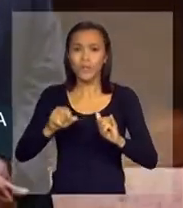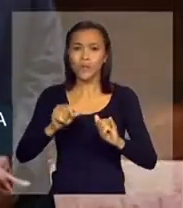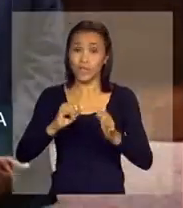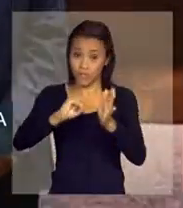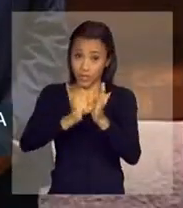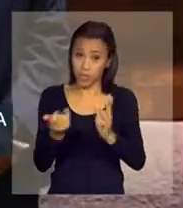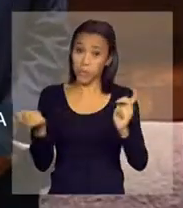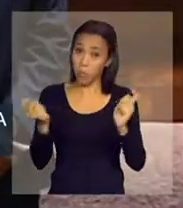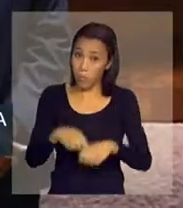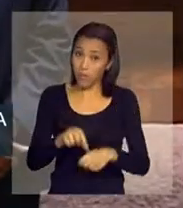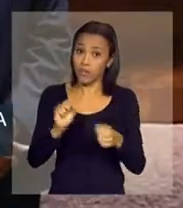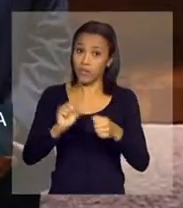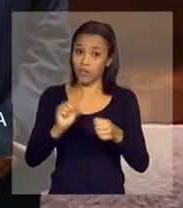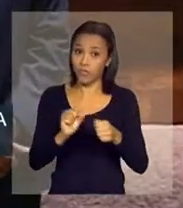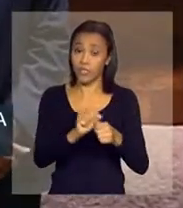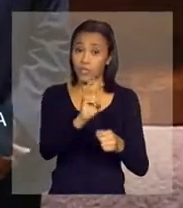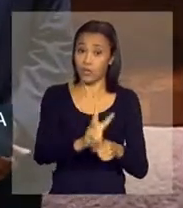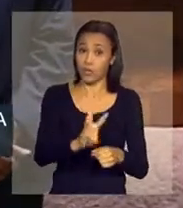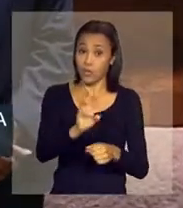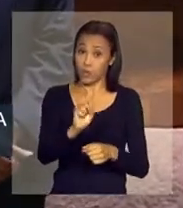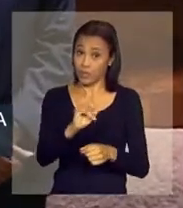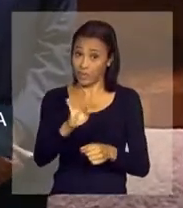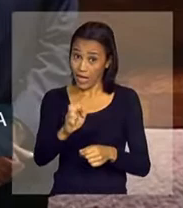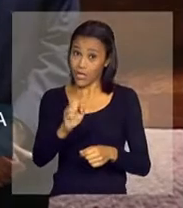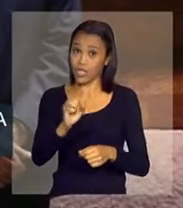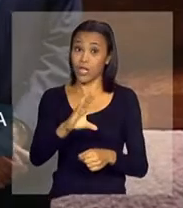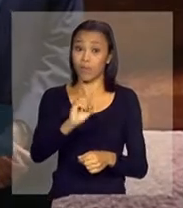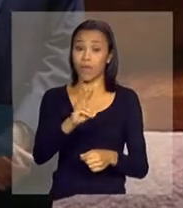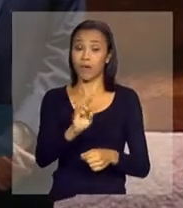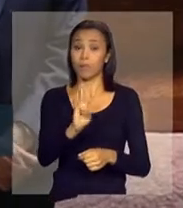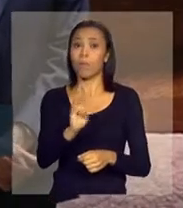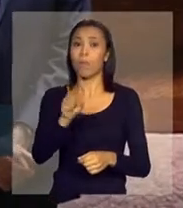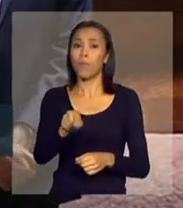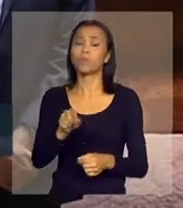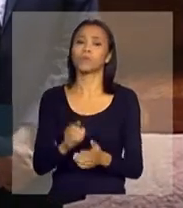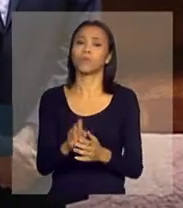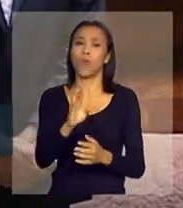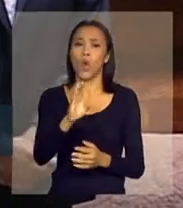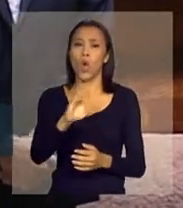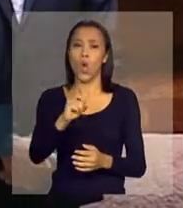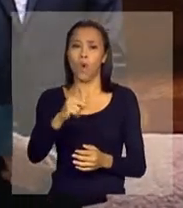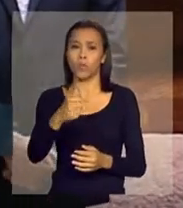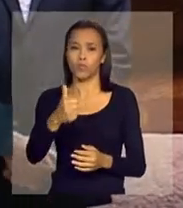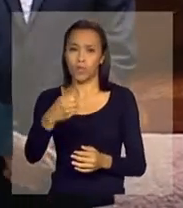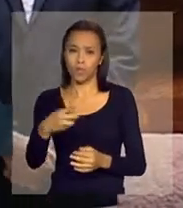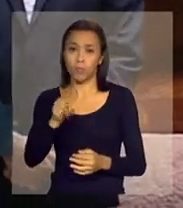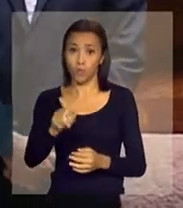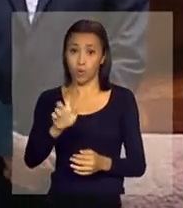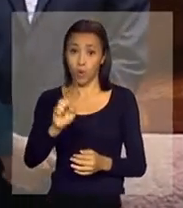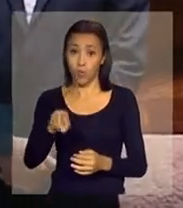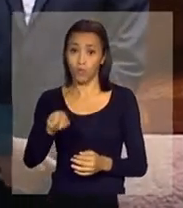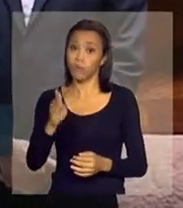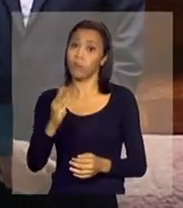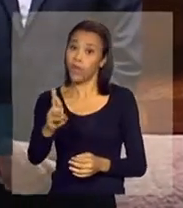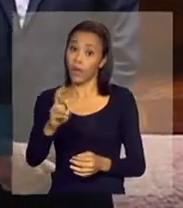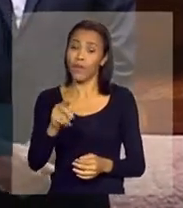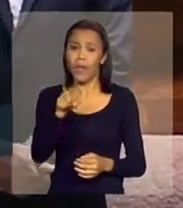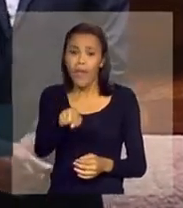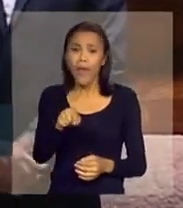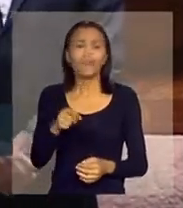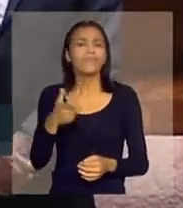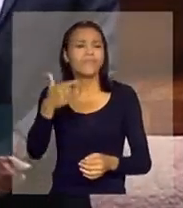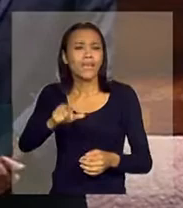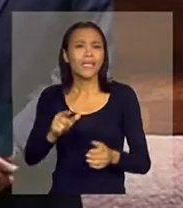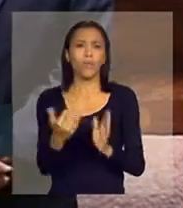inscrições podem ser feitas no site do portal da Copa, que é o www.copa2014.gov.br. Lá,